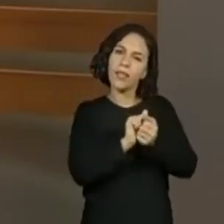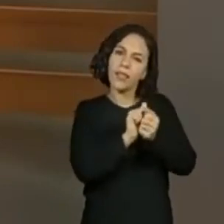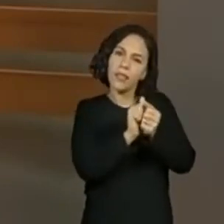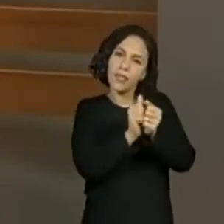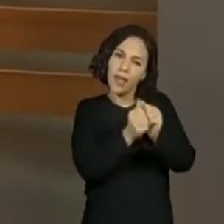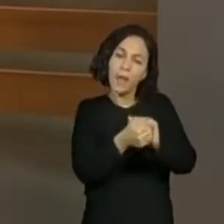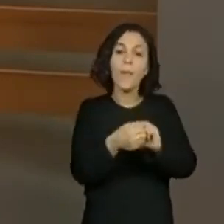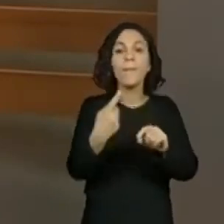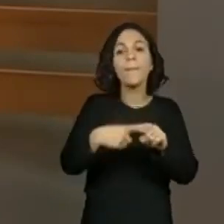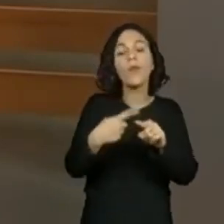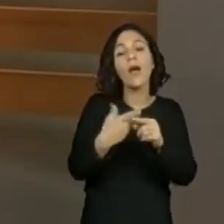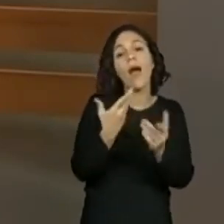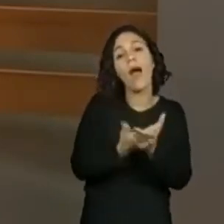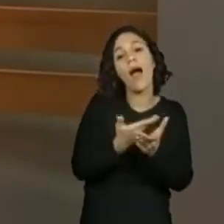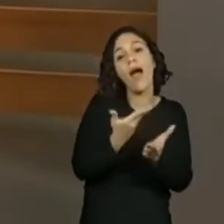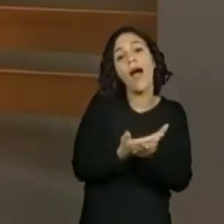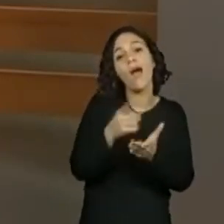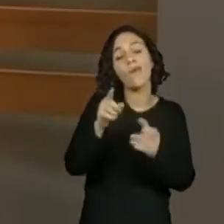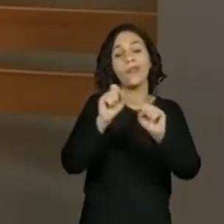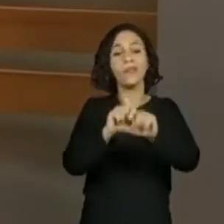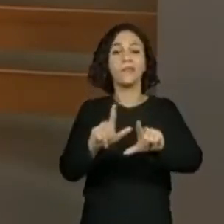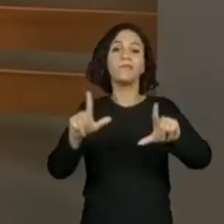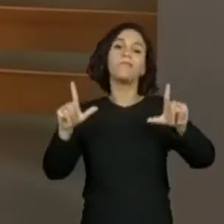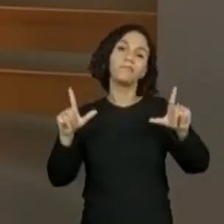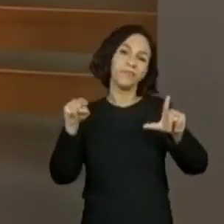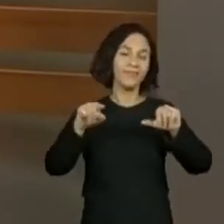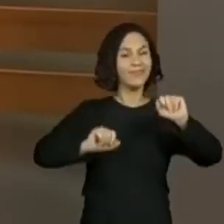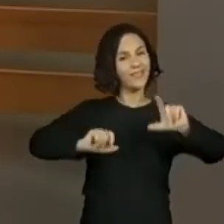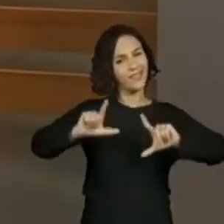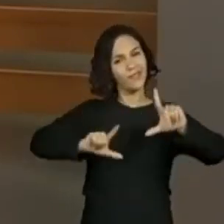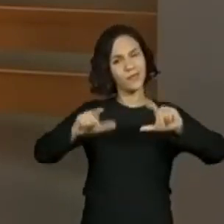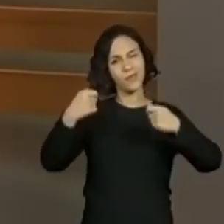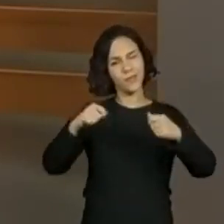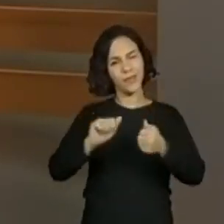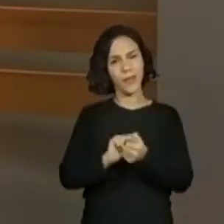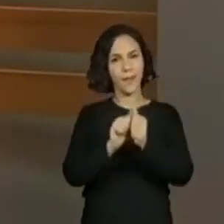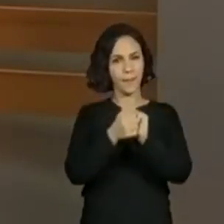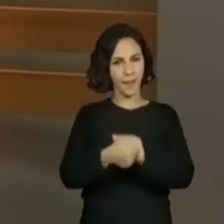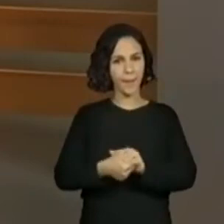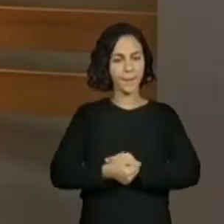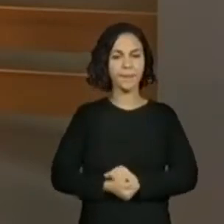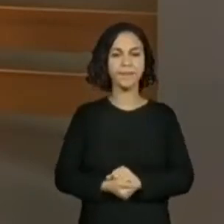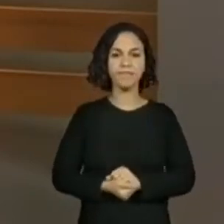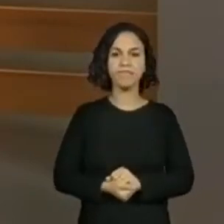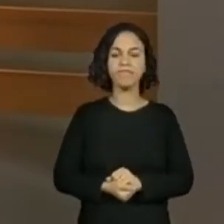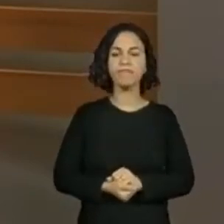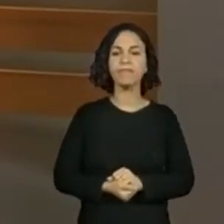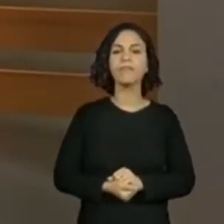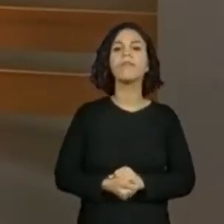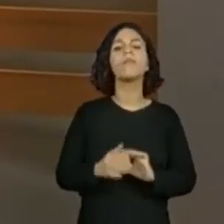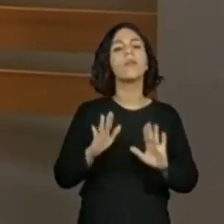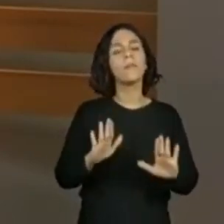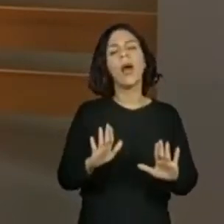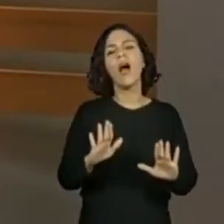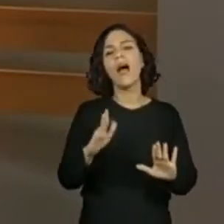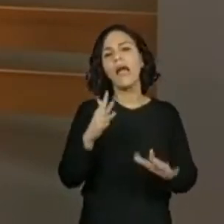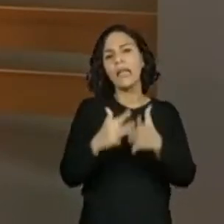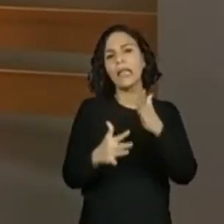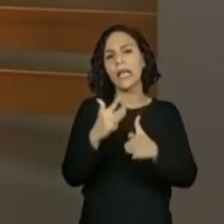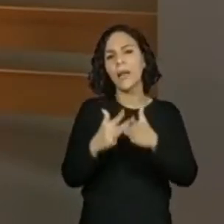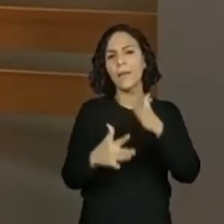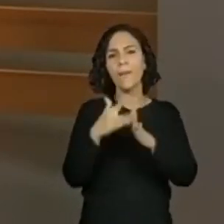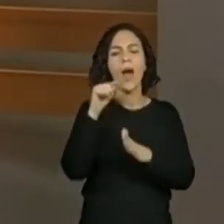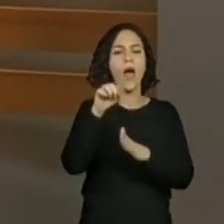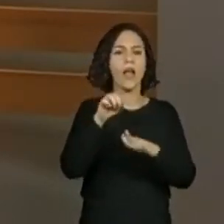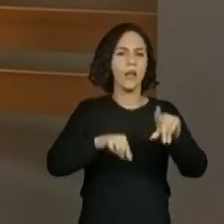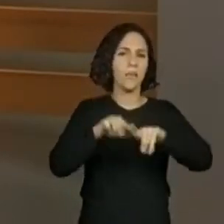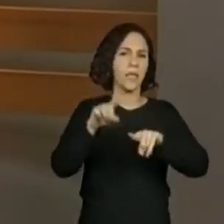pensado para a aula presencial, a gente precisou fazer adaptações. Então, algumas coisinhas assim, diversas, mas não comprometem toda a